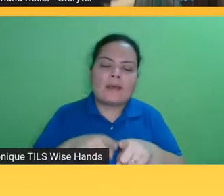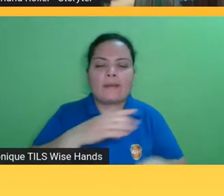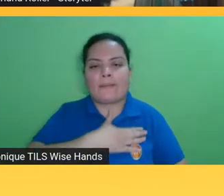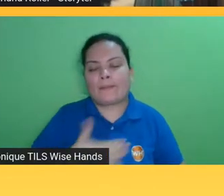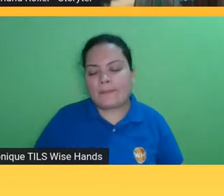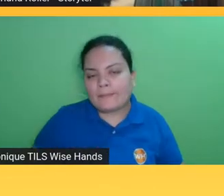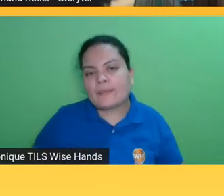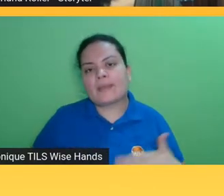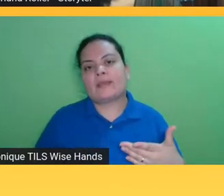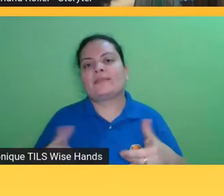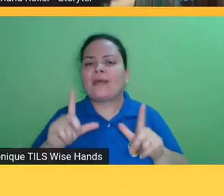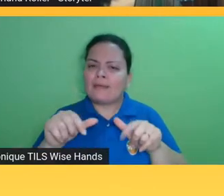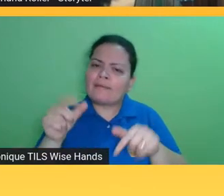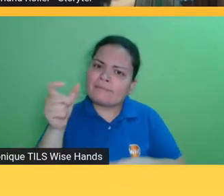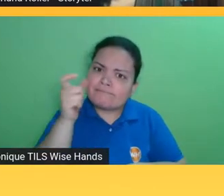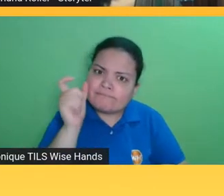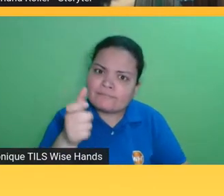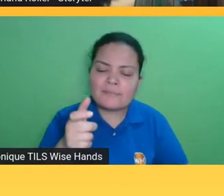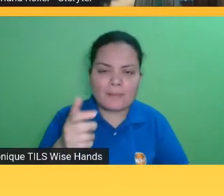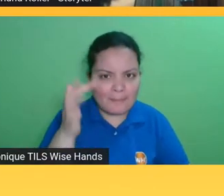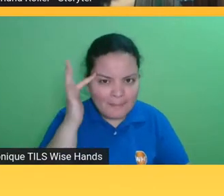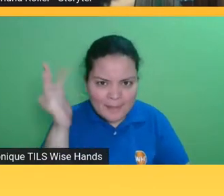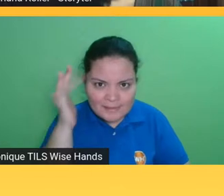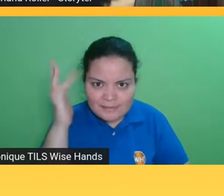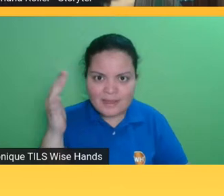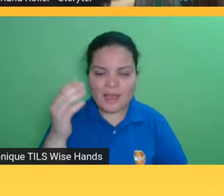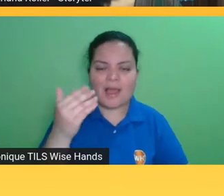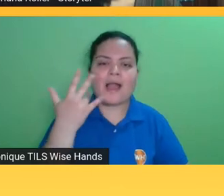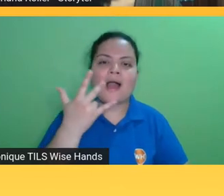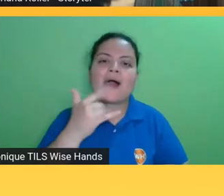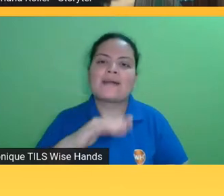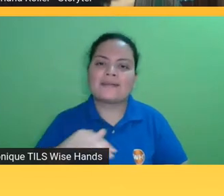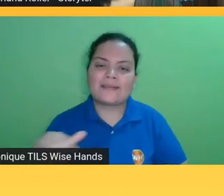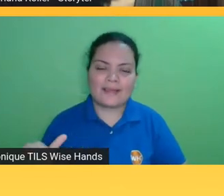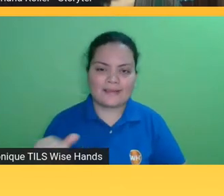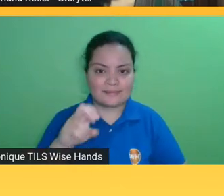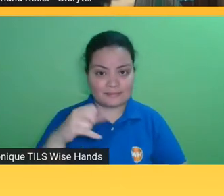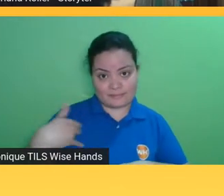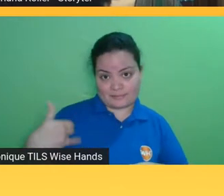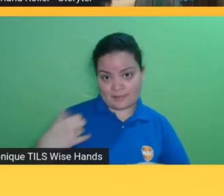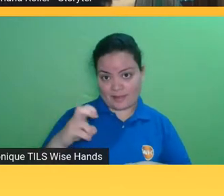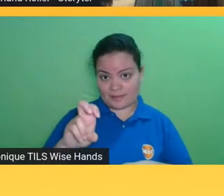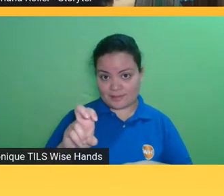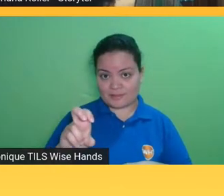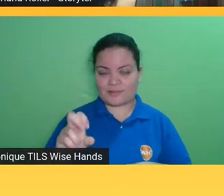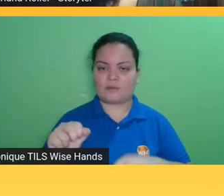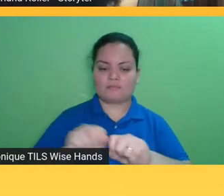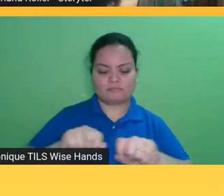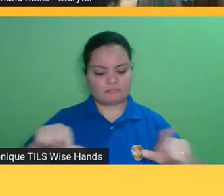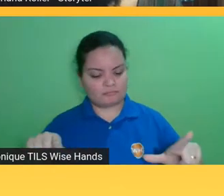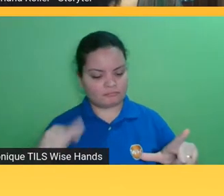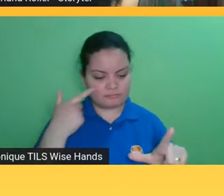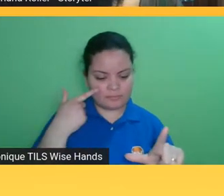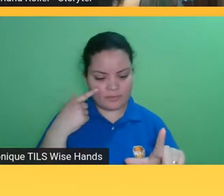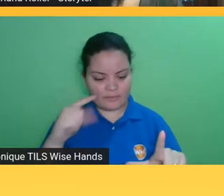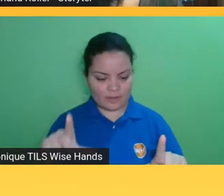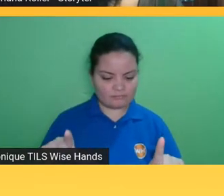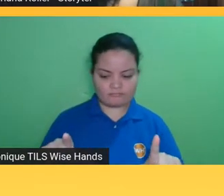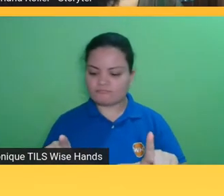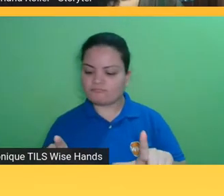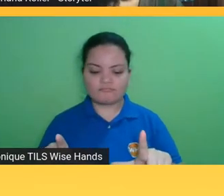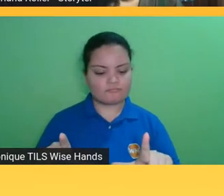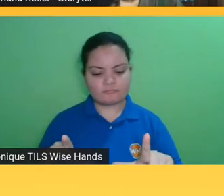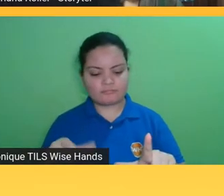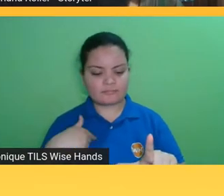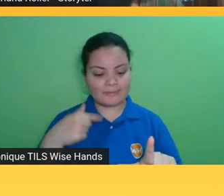imagina uma criança de 5 anos que ela vê os coleguinhas acessando os livros e ela não tem a